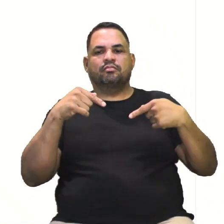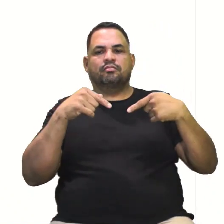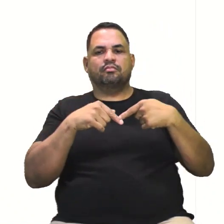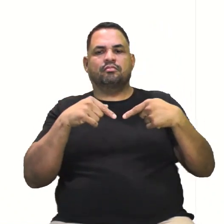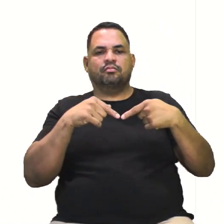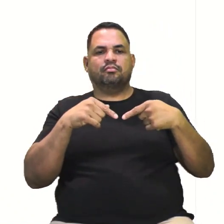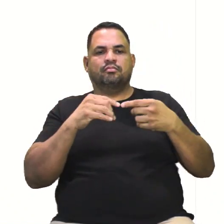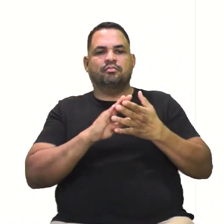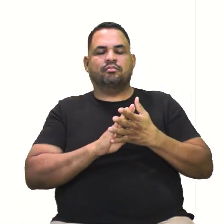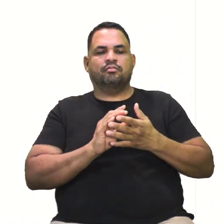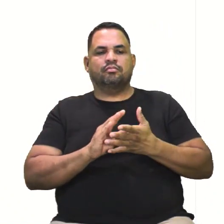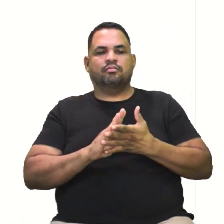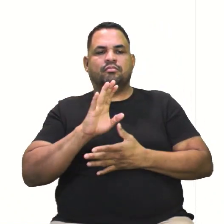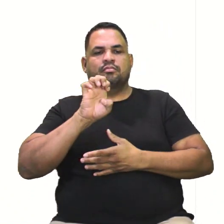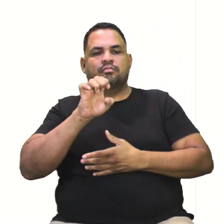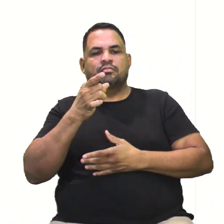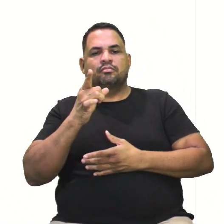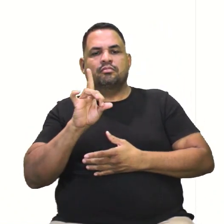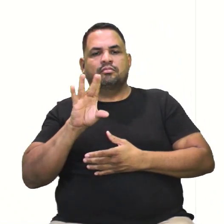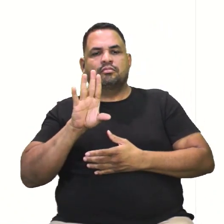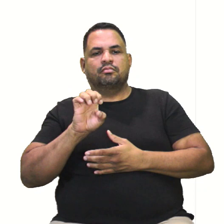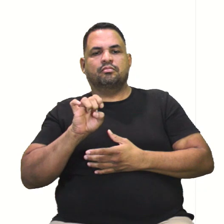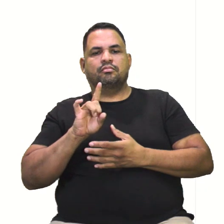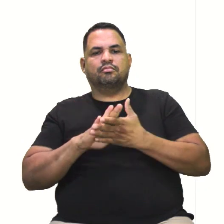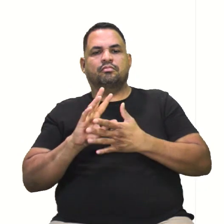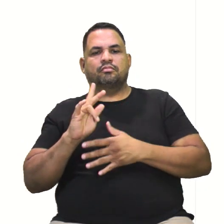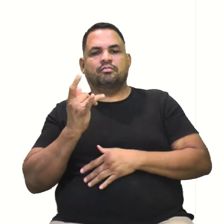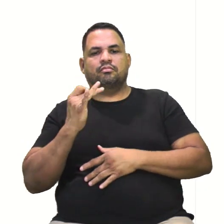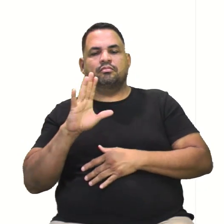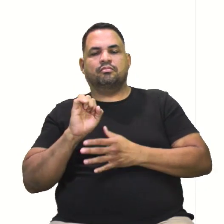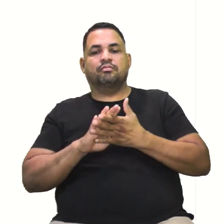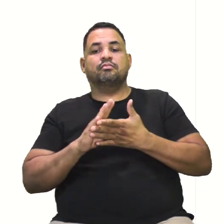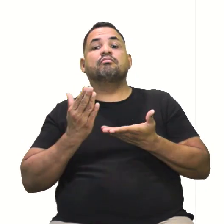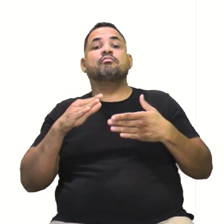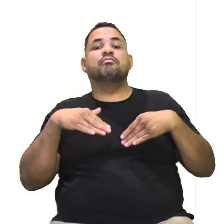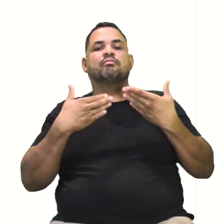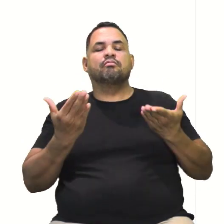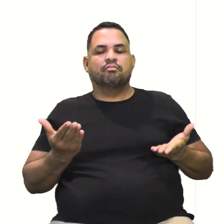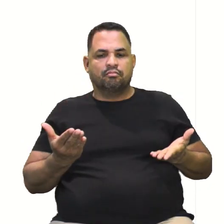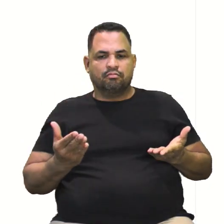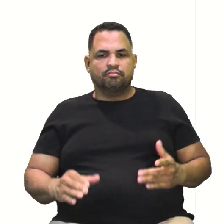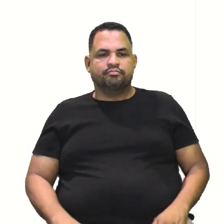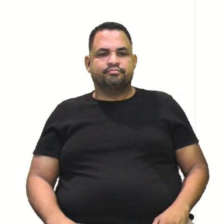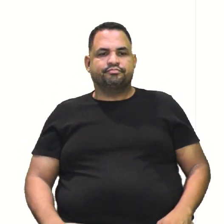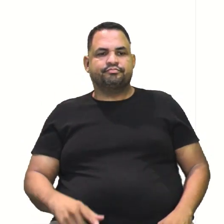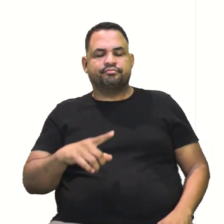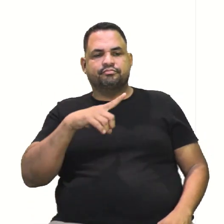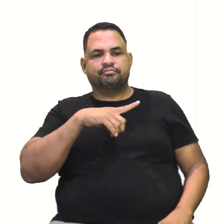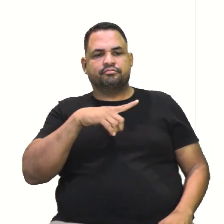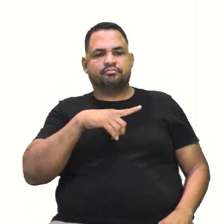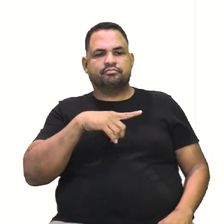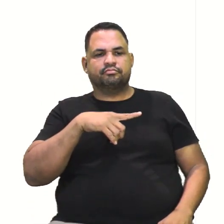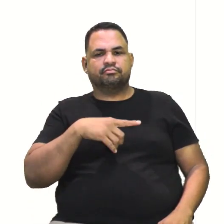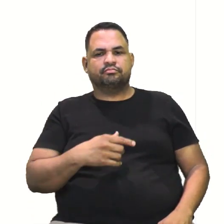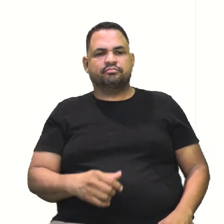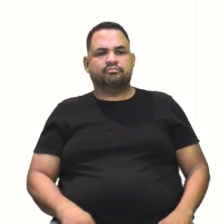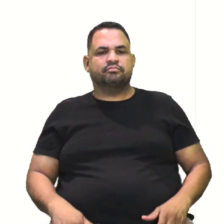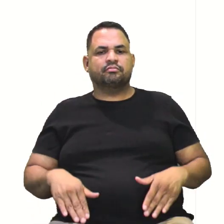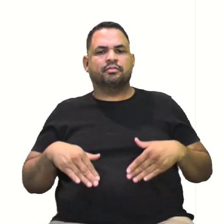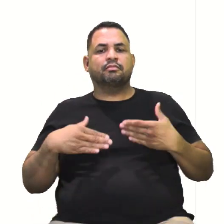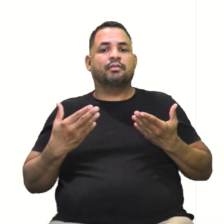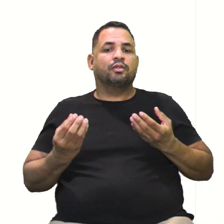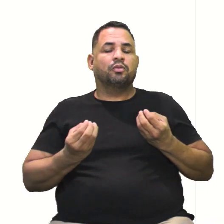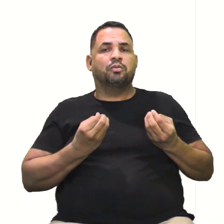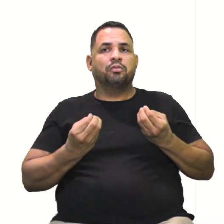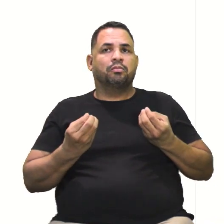dos vértices e a excentricidade da hipérbole são... Aí tem cinco alternativas. E agora,